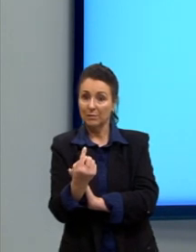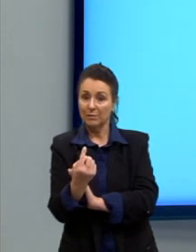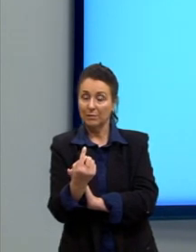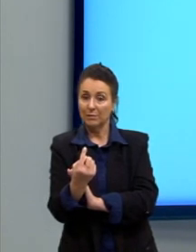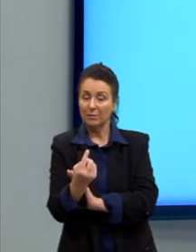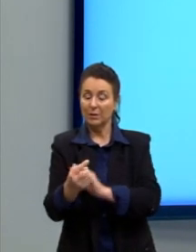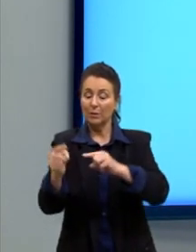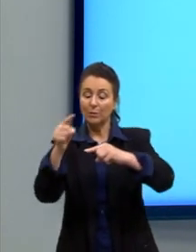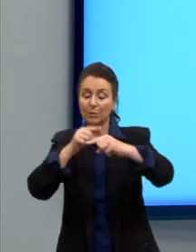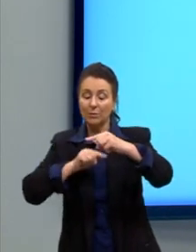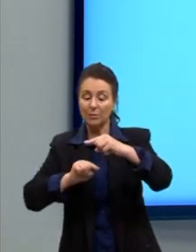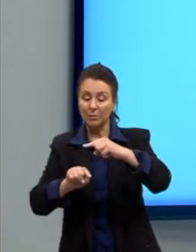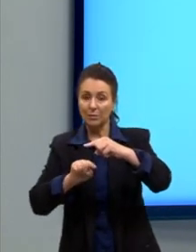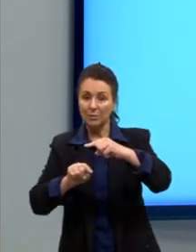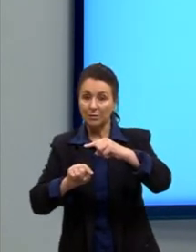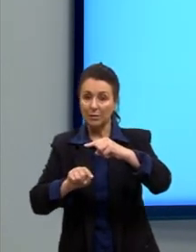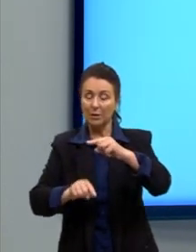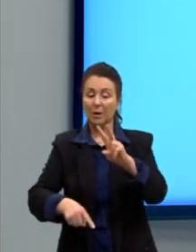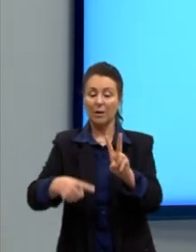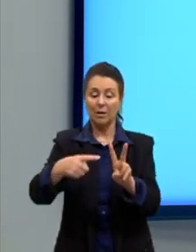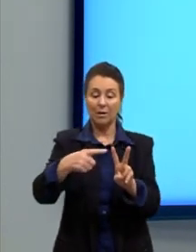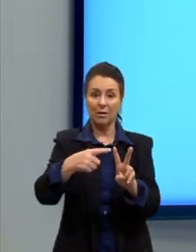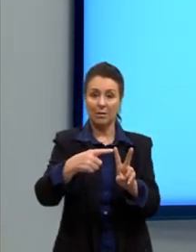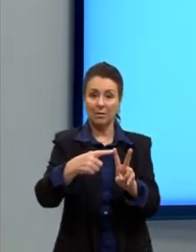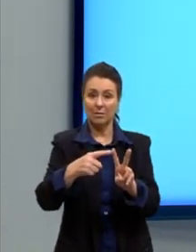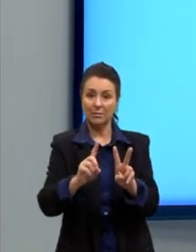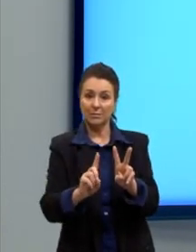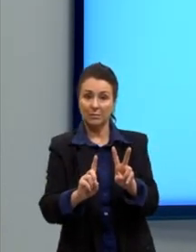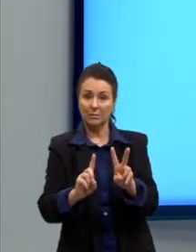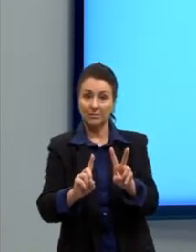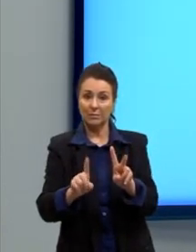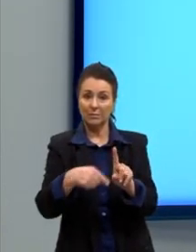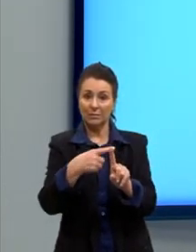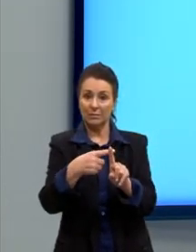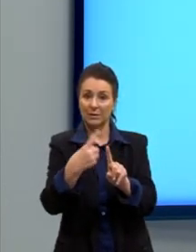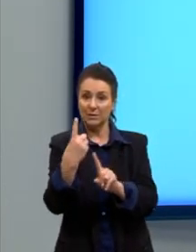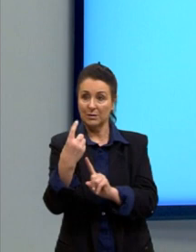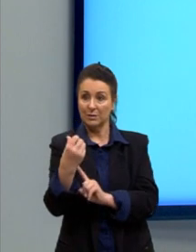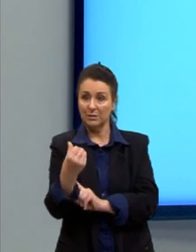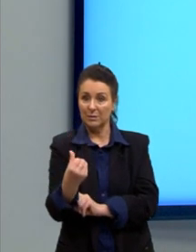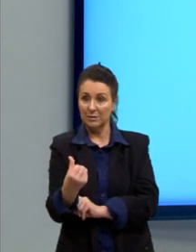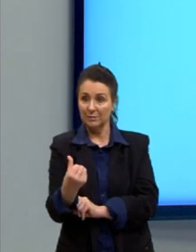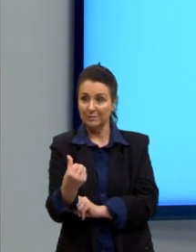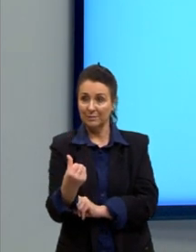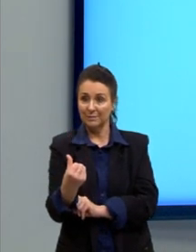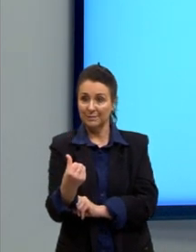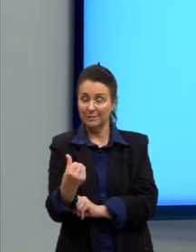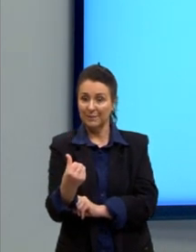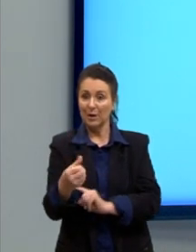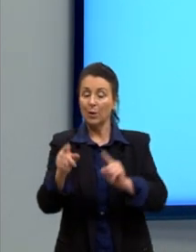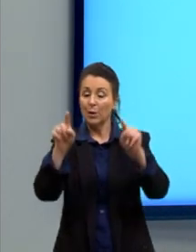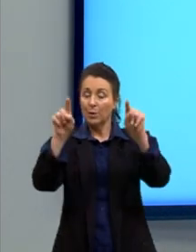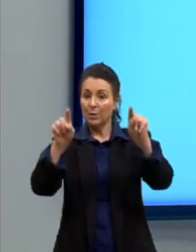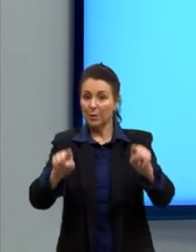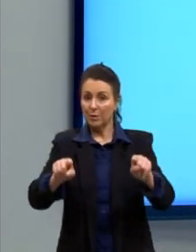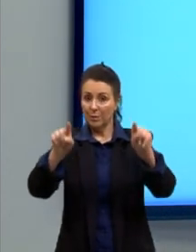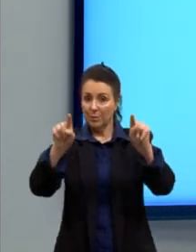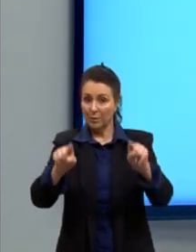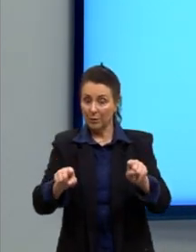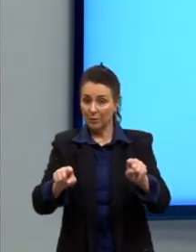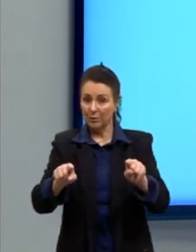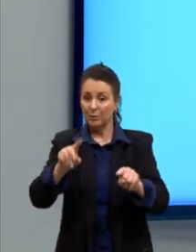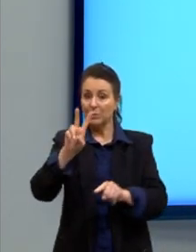no denominador, nós teríamos a raiz quadrada de 1 mais 16. O módulo, ele daria o módulo de